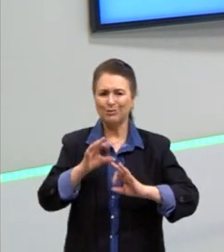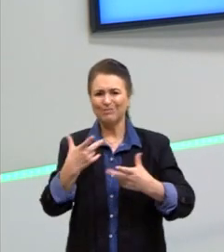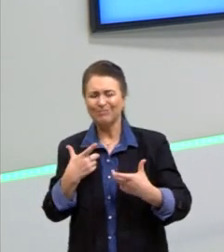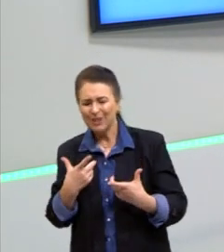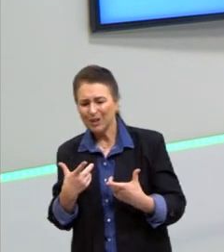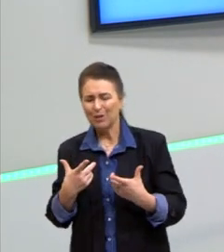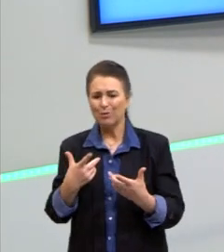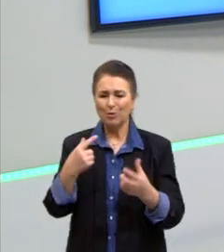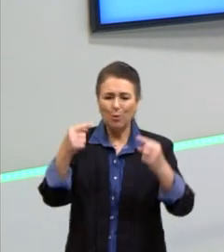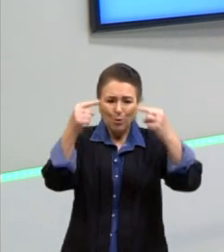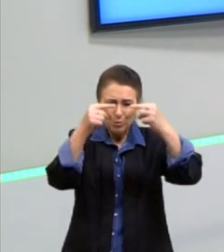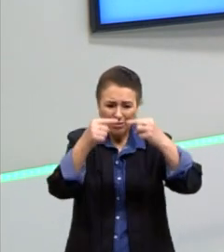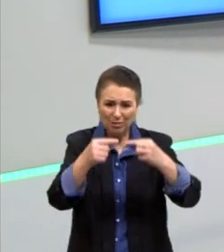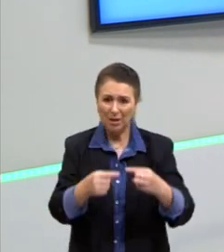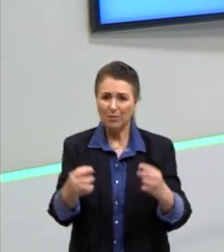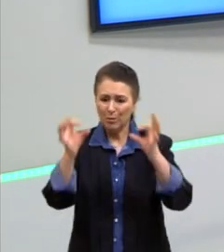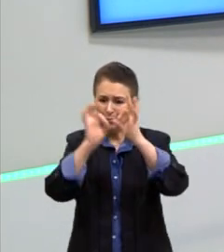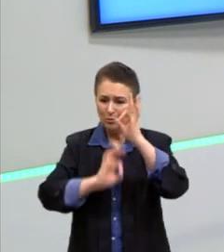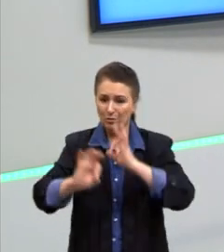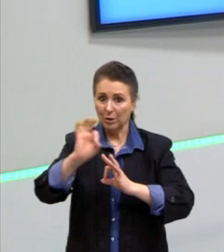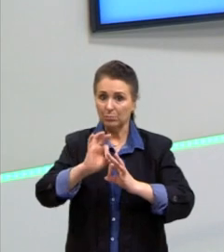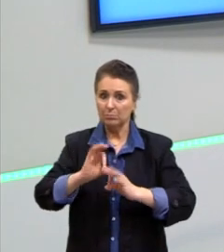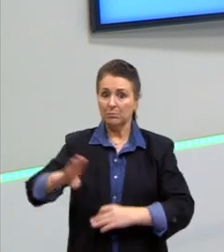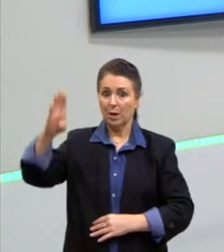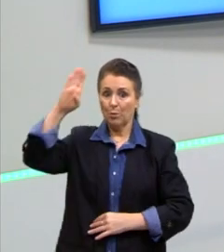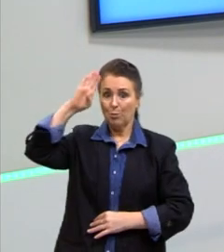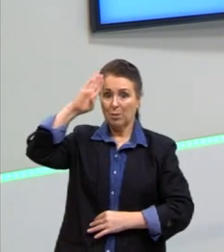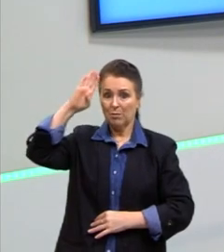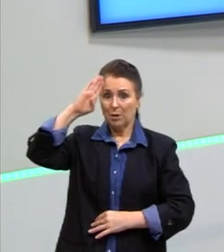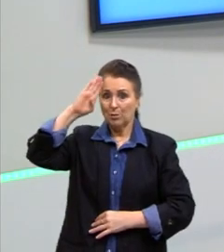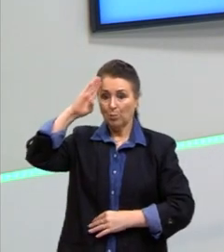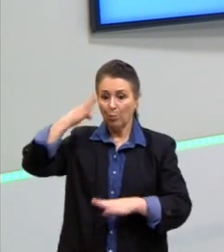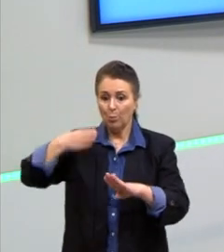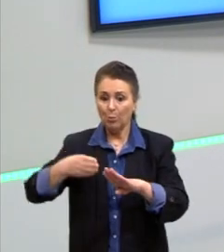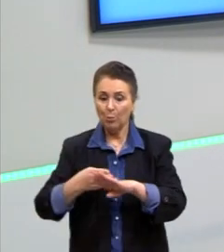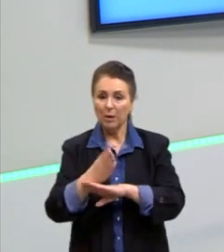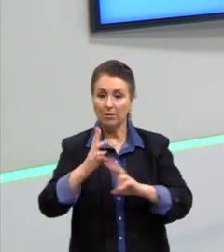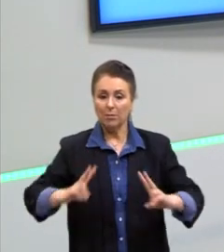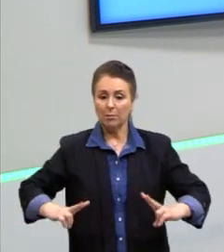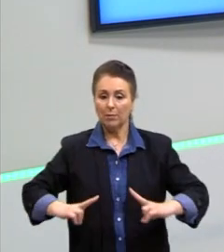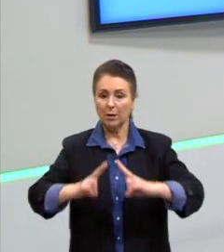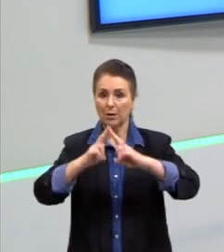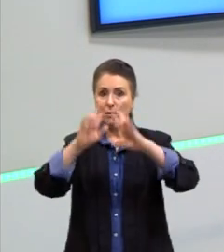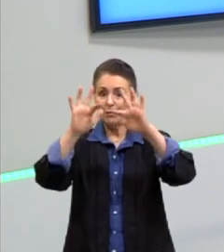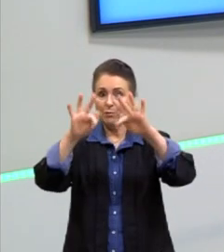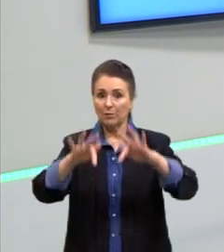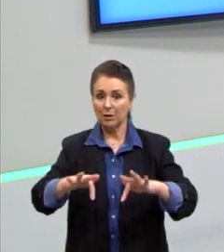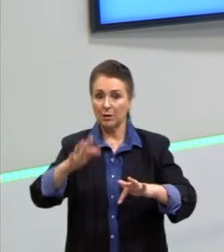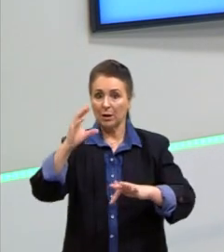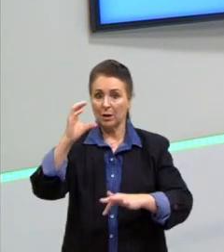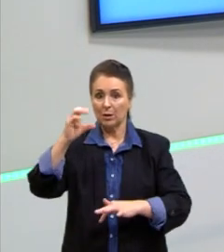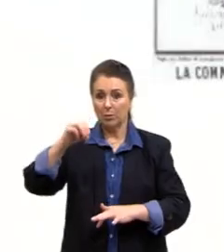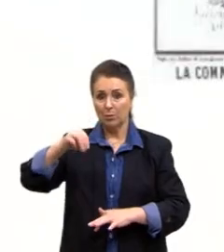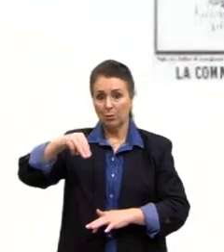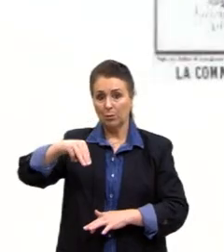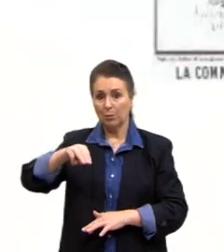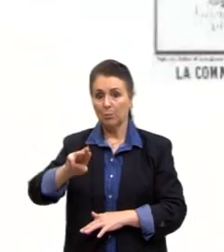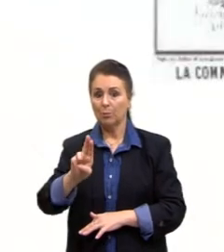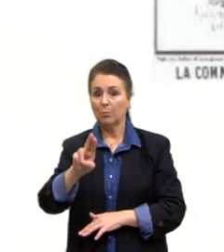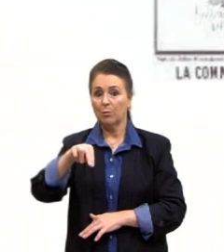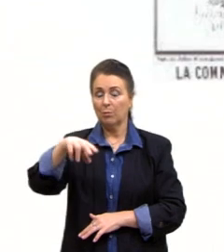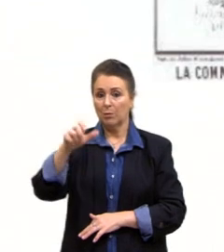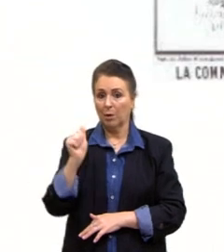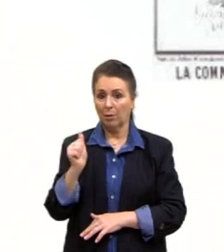Comuna. e o exército vai lá e toma Paris, acaba com a Comuna, prende e mata muitos